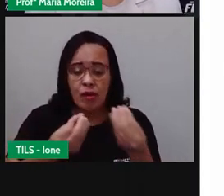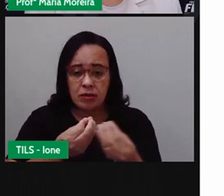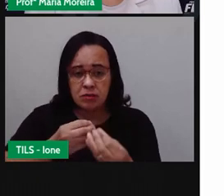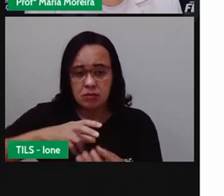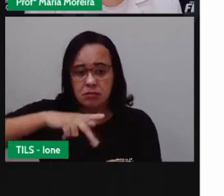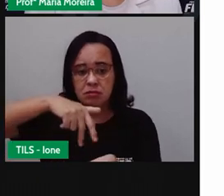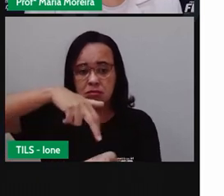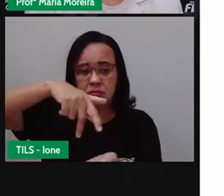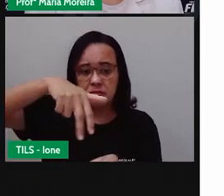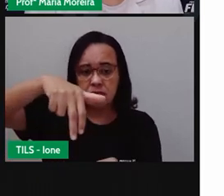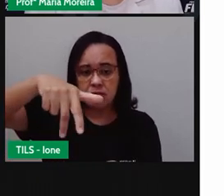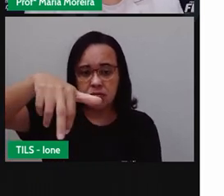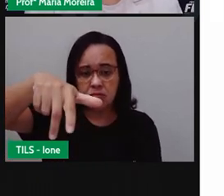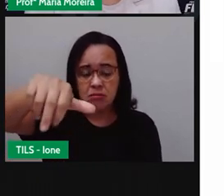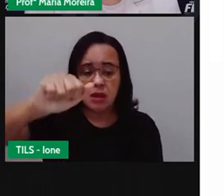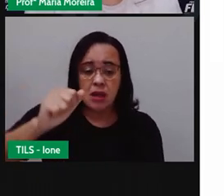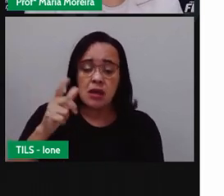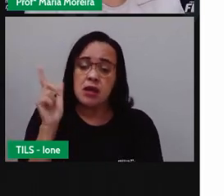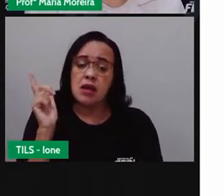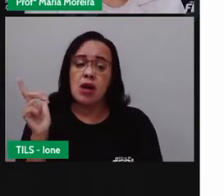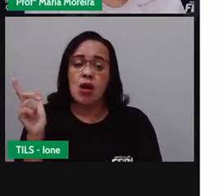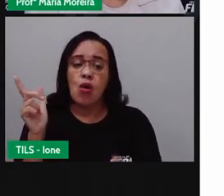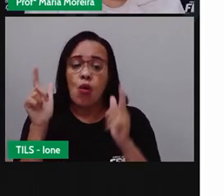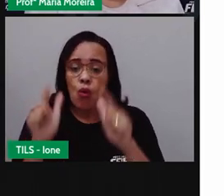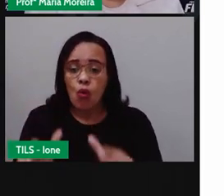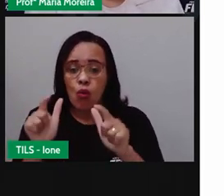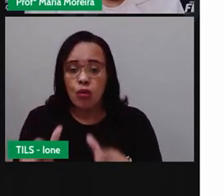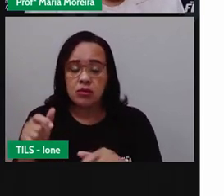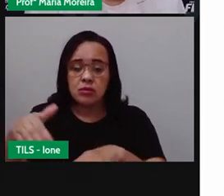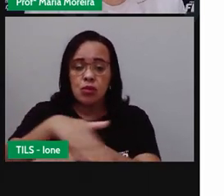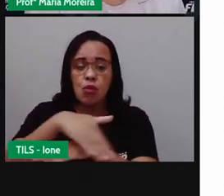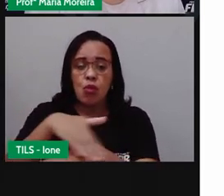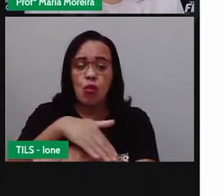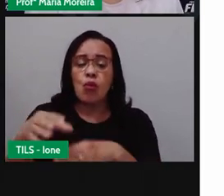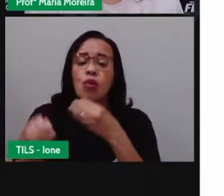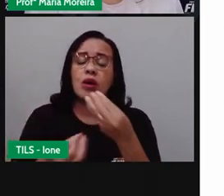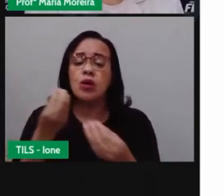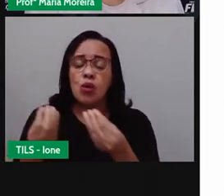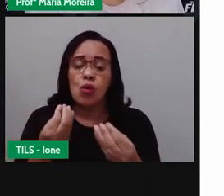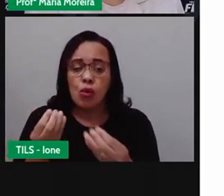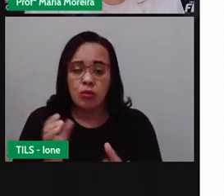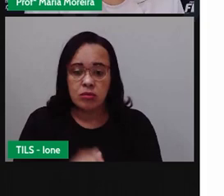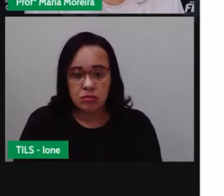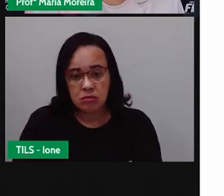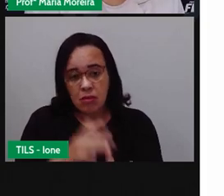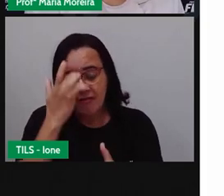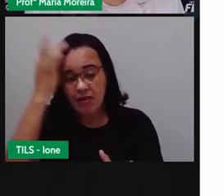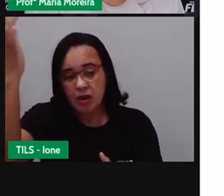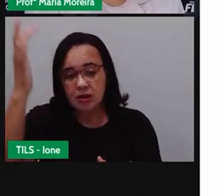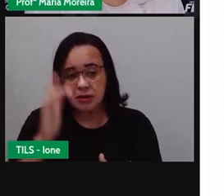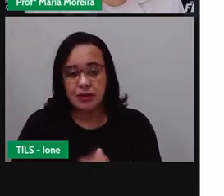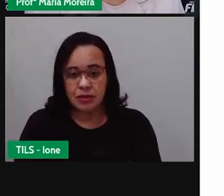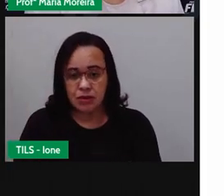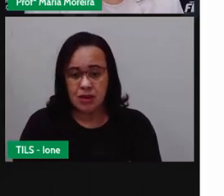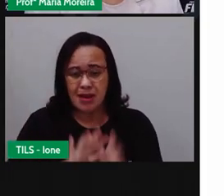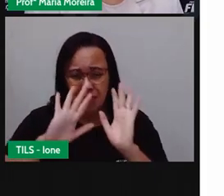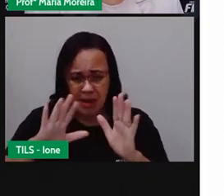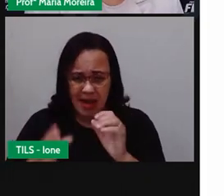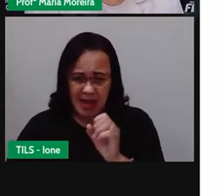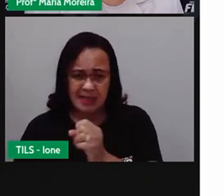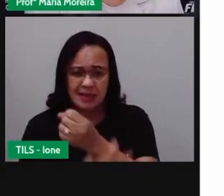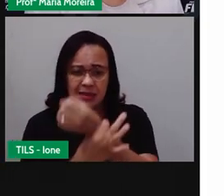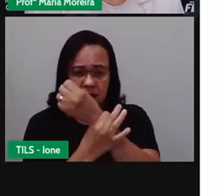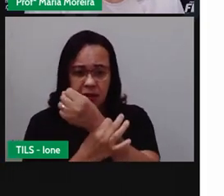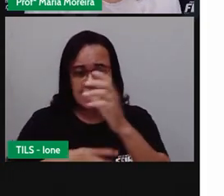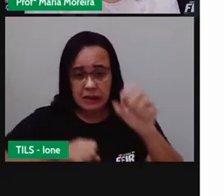capacidade, né? De transpassar congestionamento. Mas, será que é tão seguro assim ficar andando